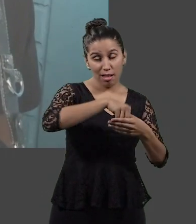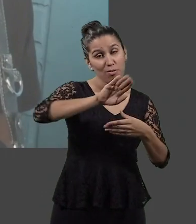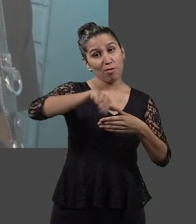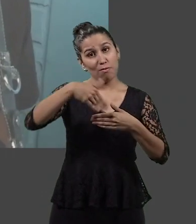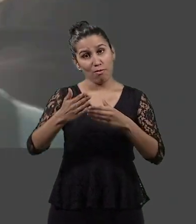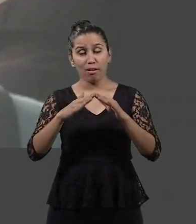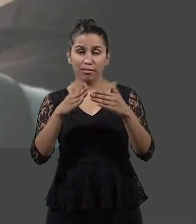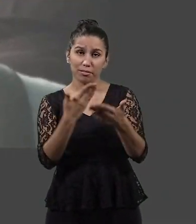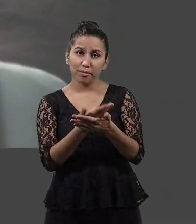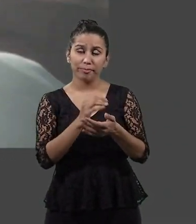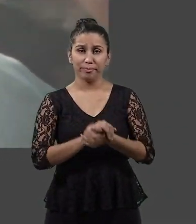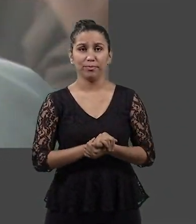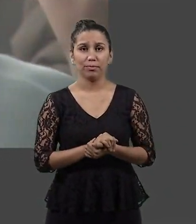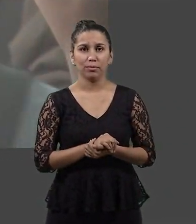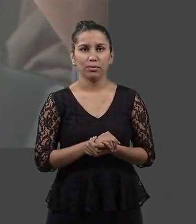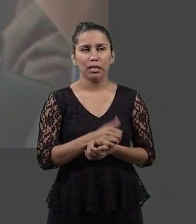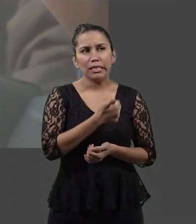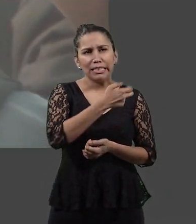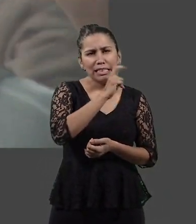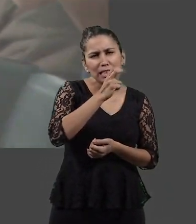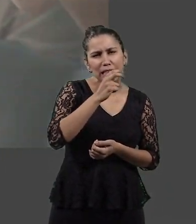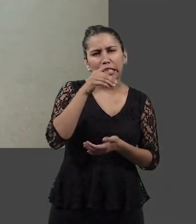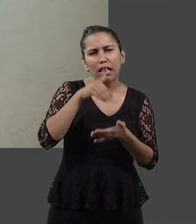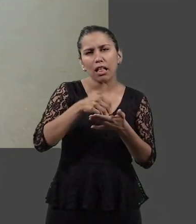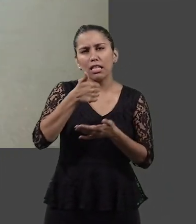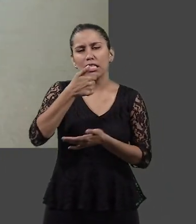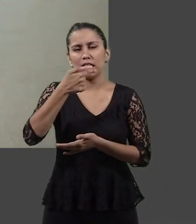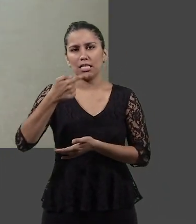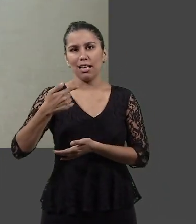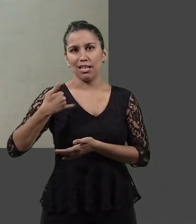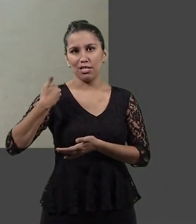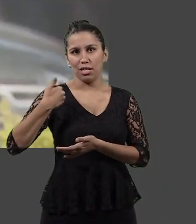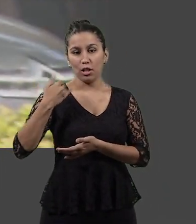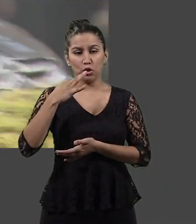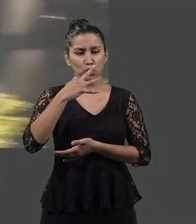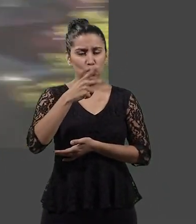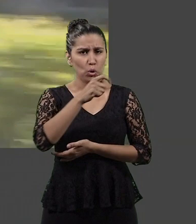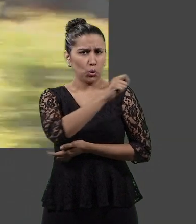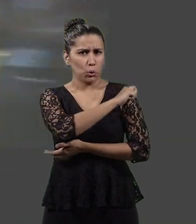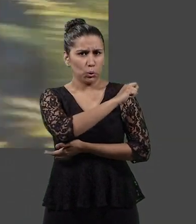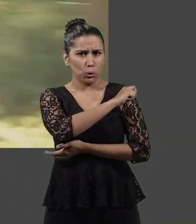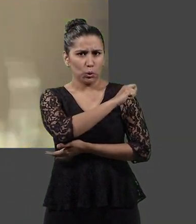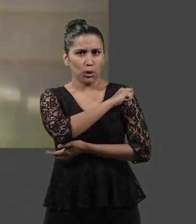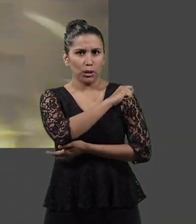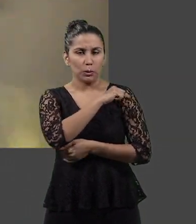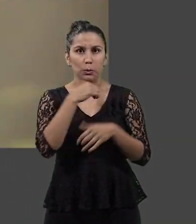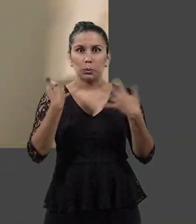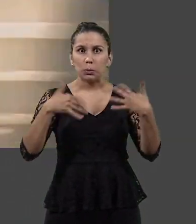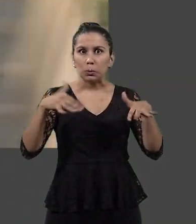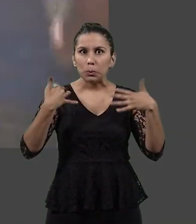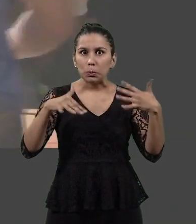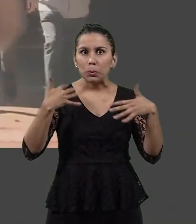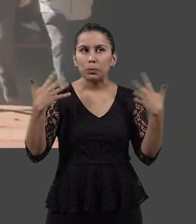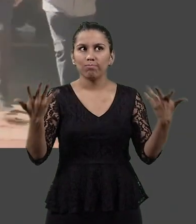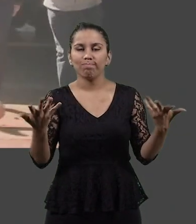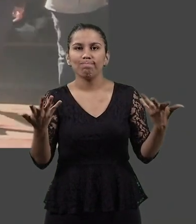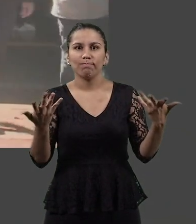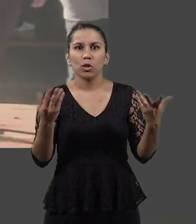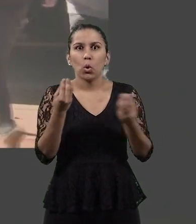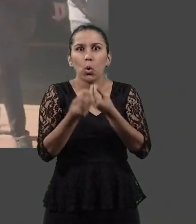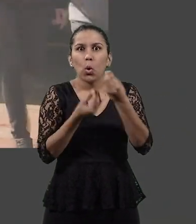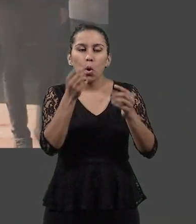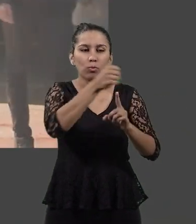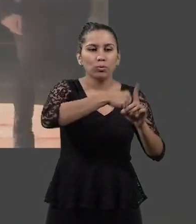Entre os 15 e 17 anos, esses alunos lidam com novas expectativas familiares e sociais, além de